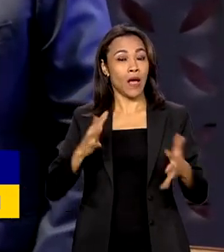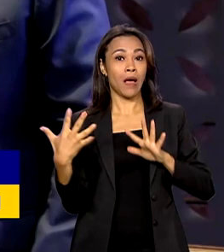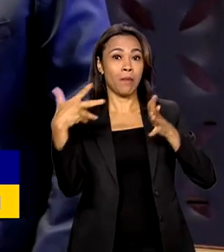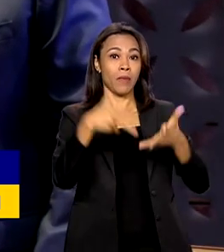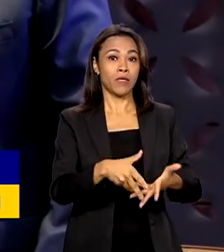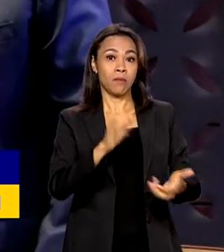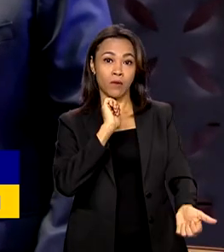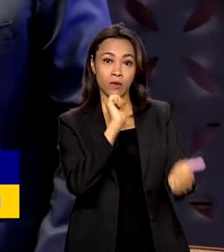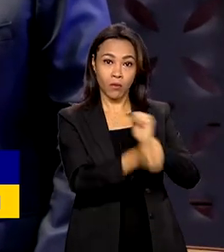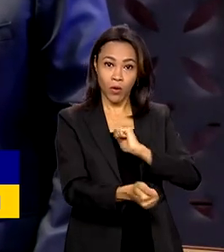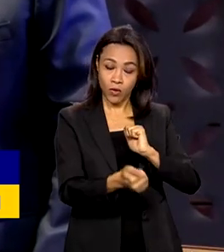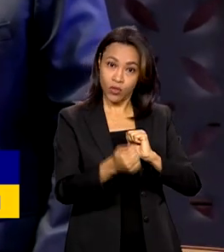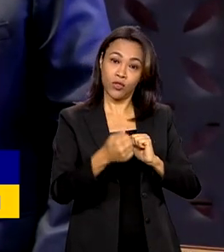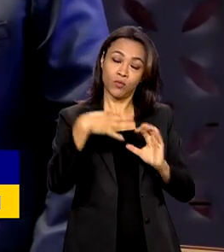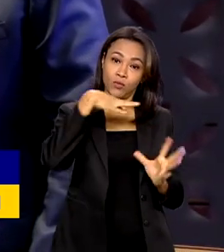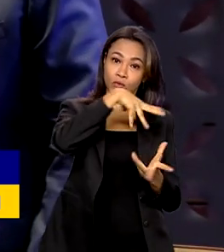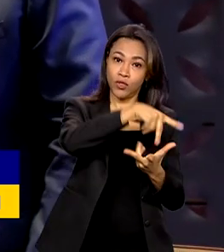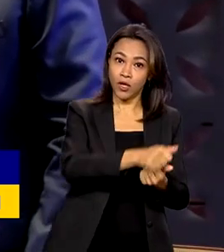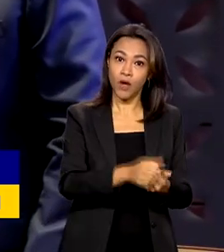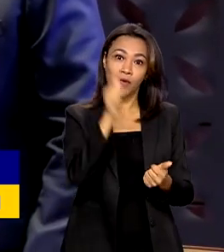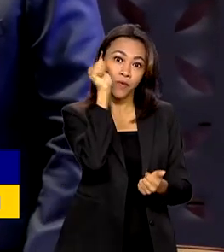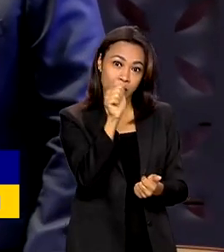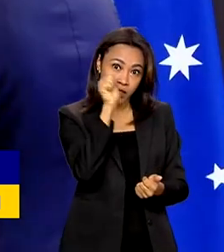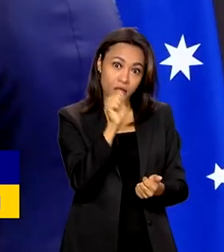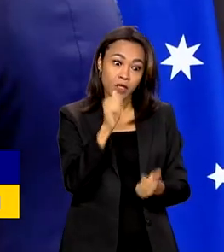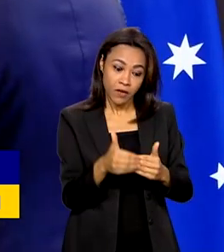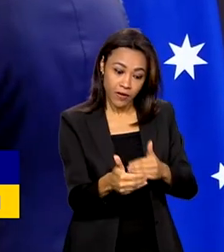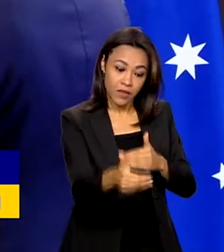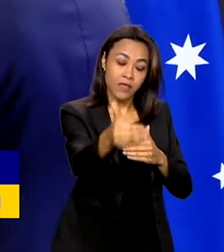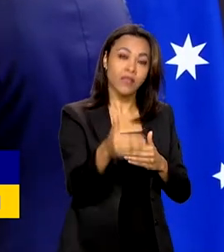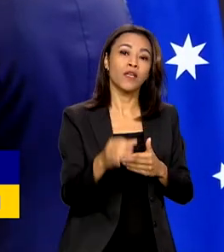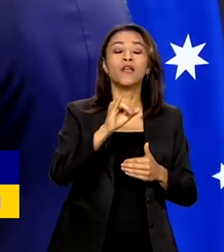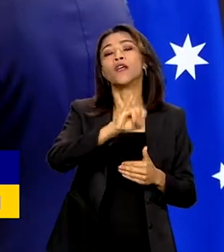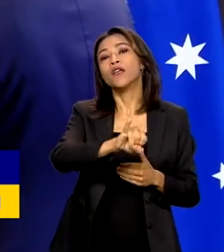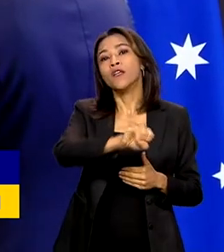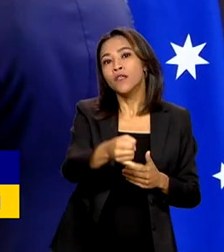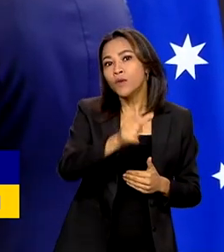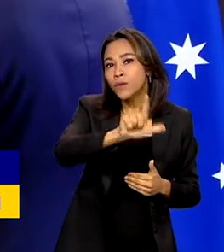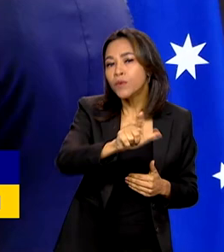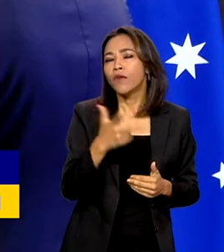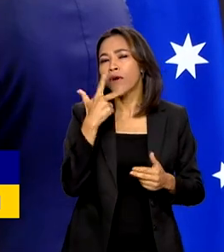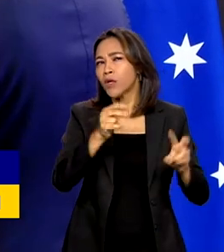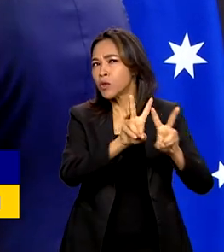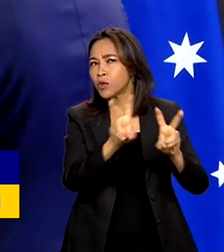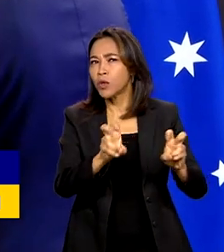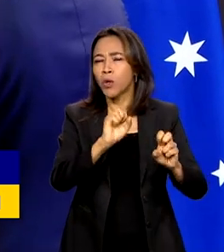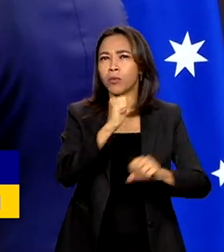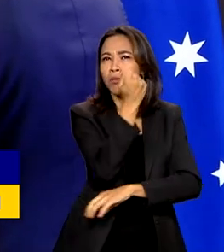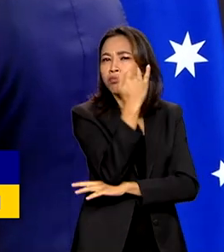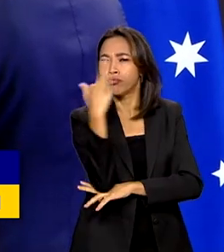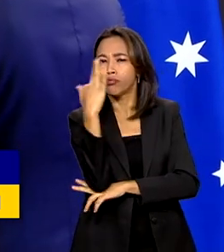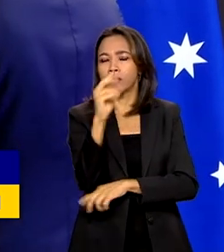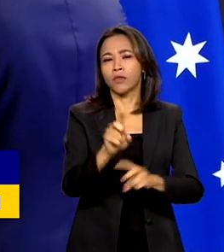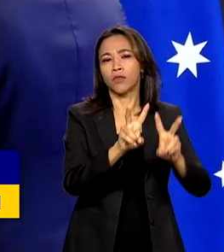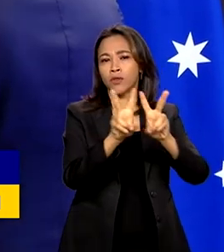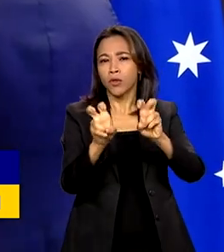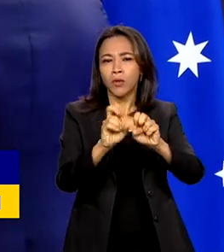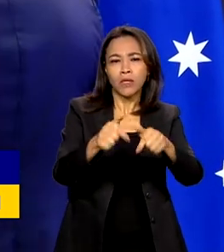Futebol na Austrália, que vai acontecer em julho. Eles também falaram sobre meio ambiente e relações trabalhistas,